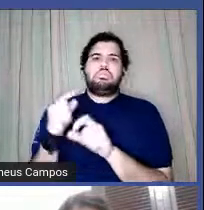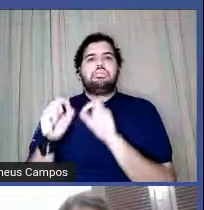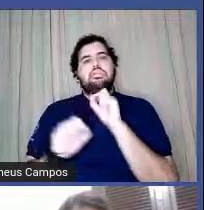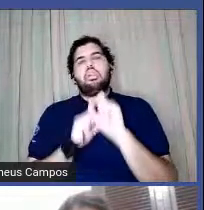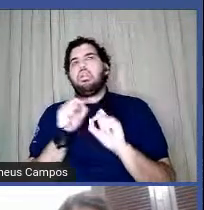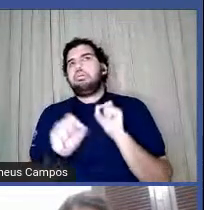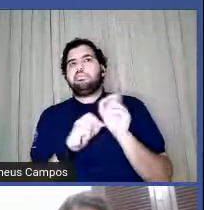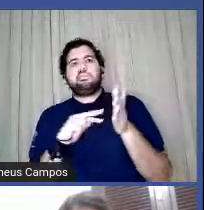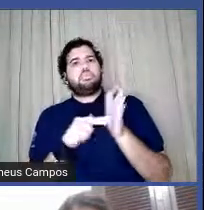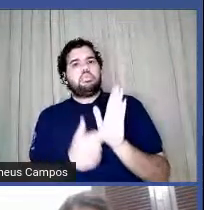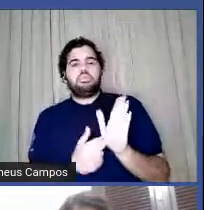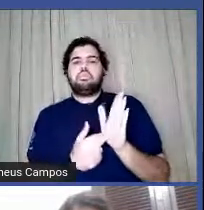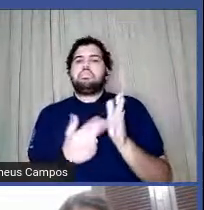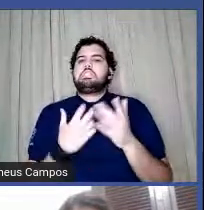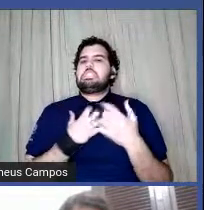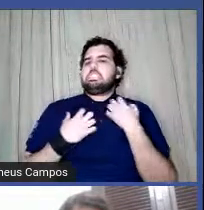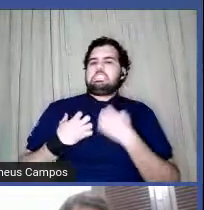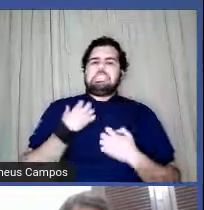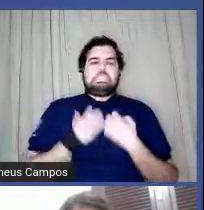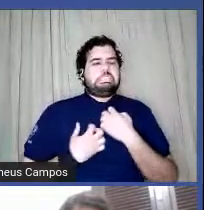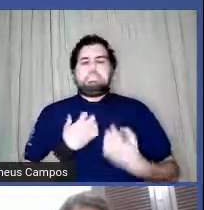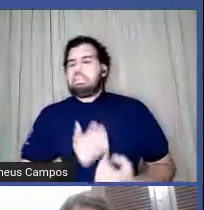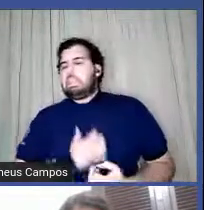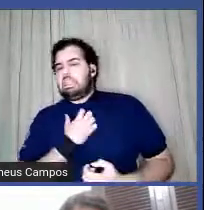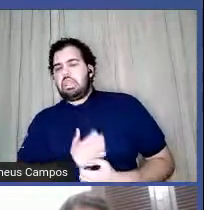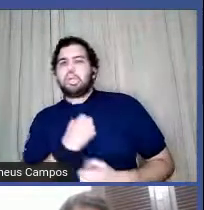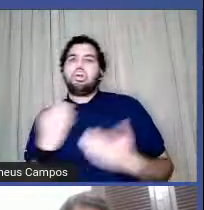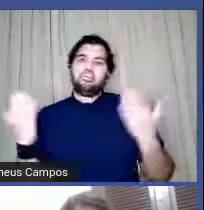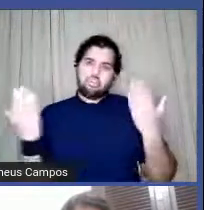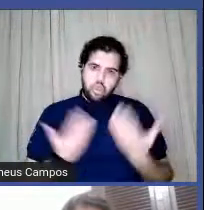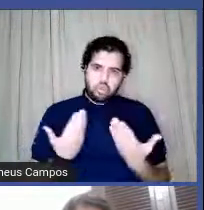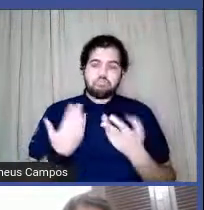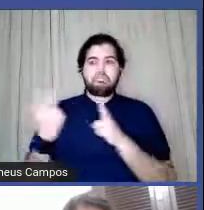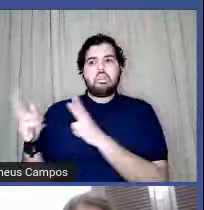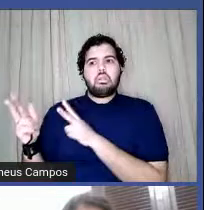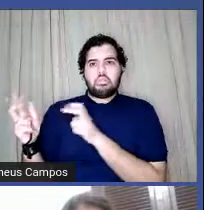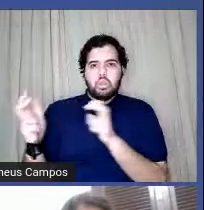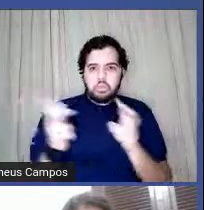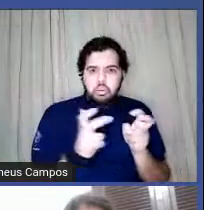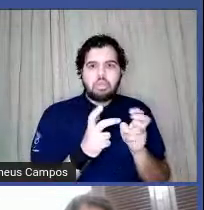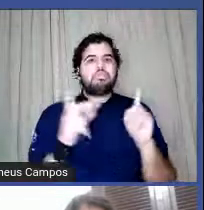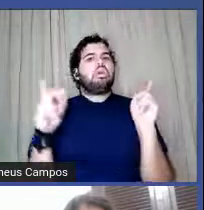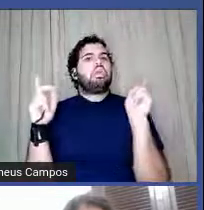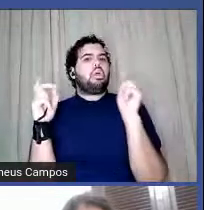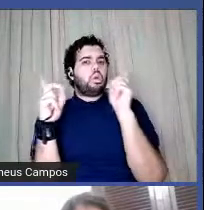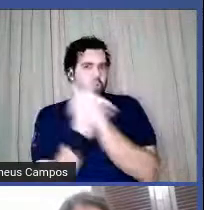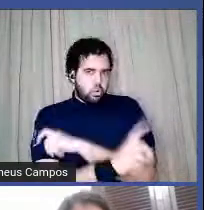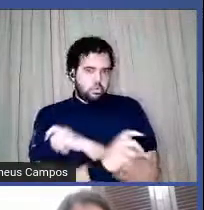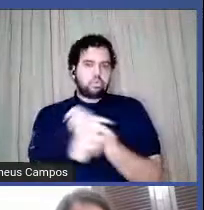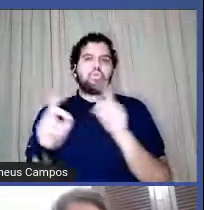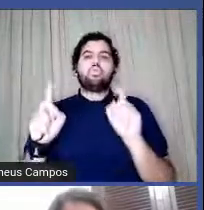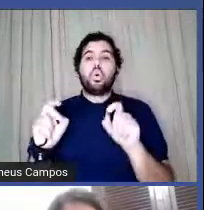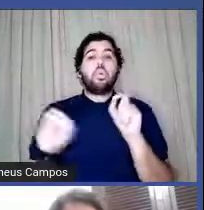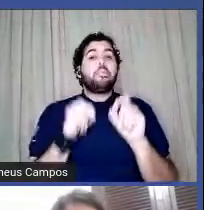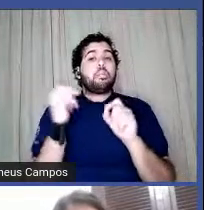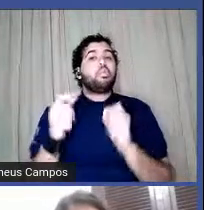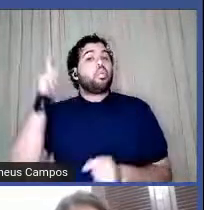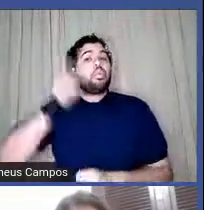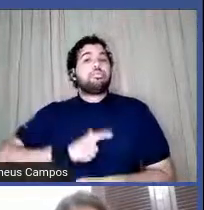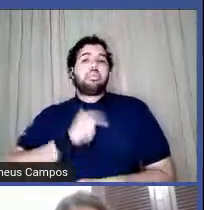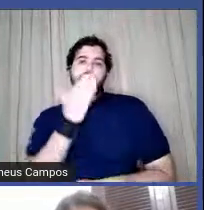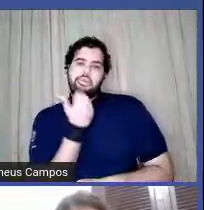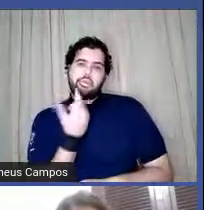revolta hoje mais do que nunca a gente percebe como está difícil a questão da alimentação em